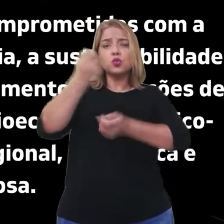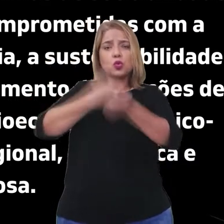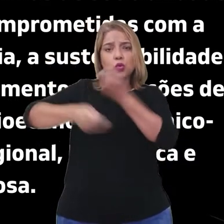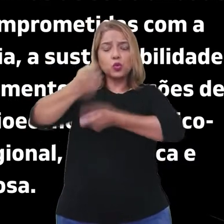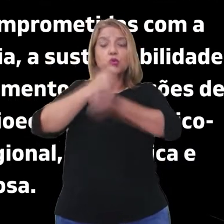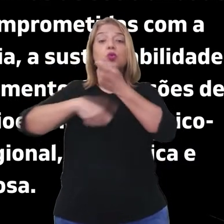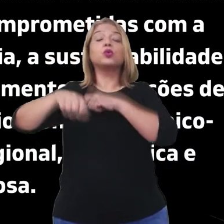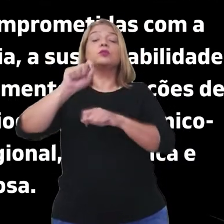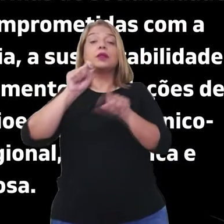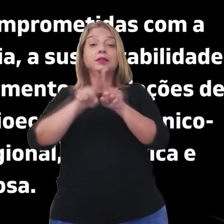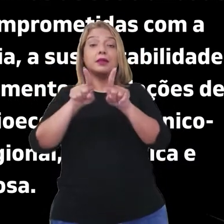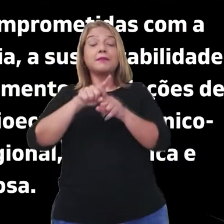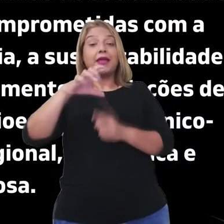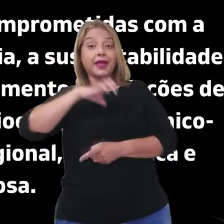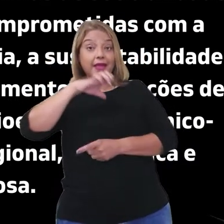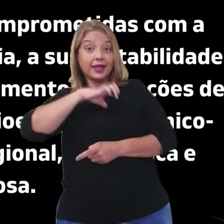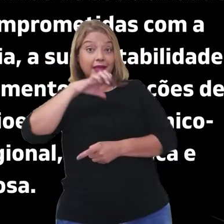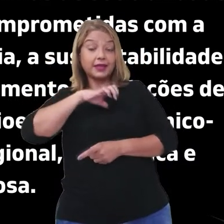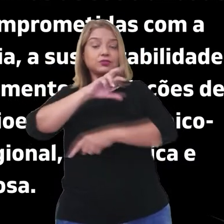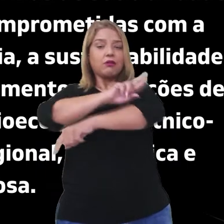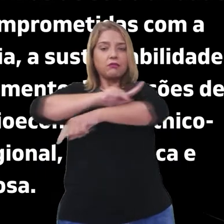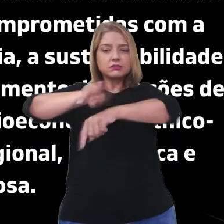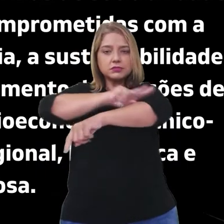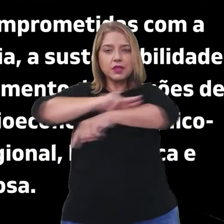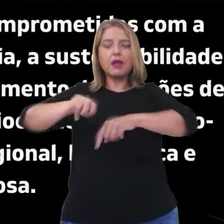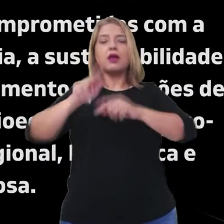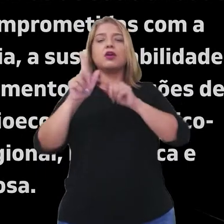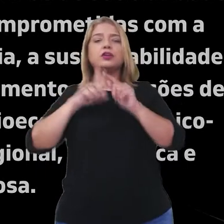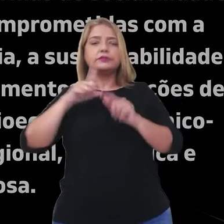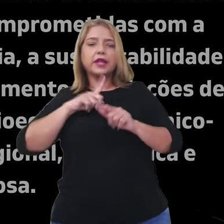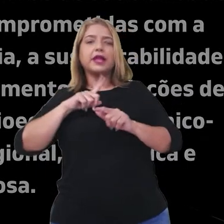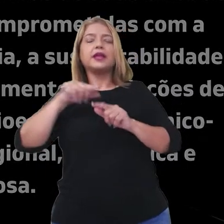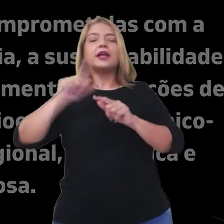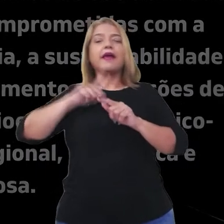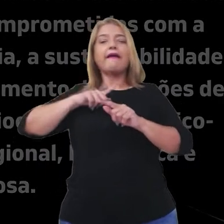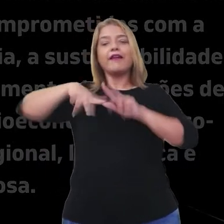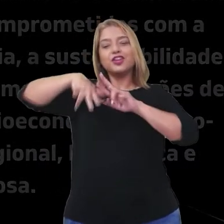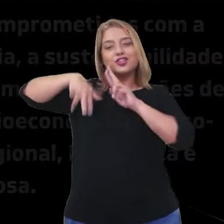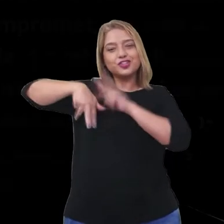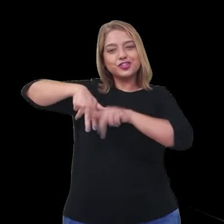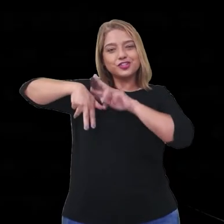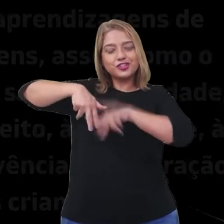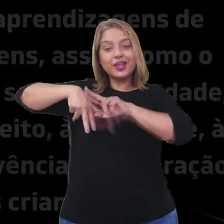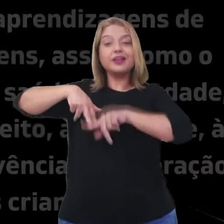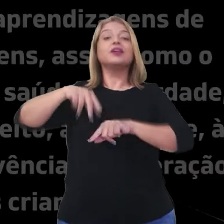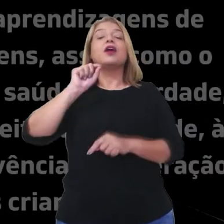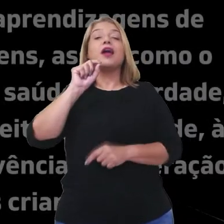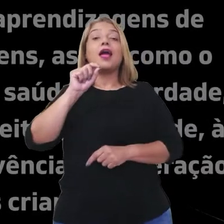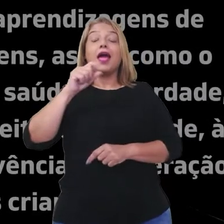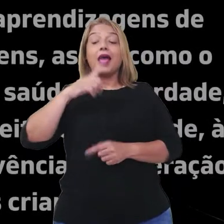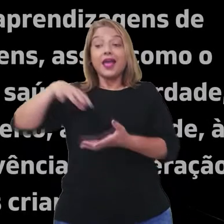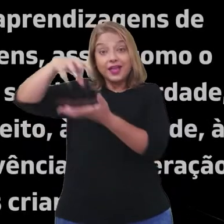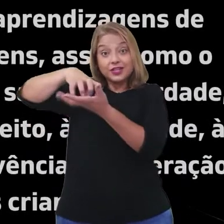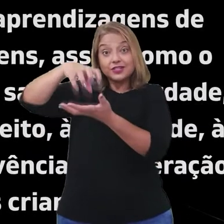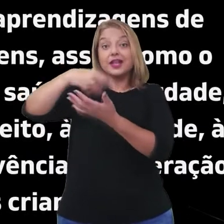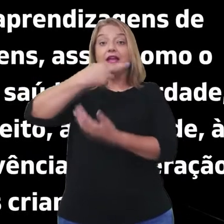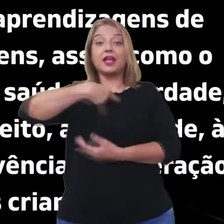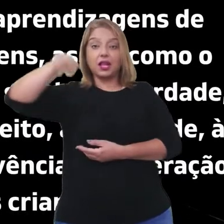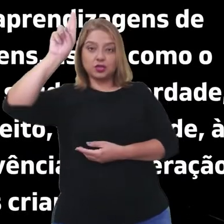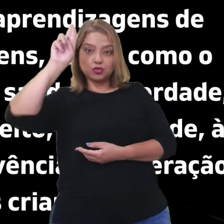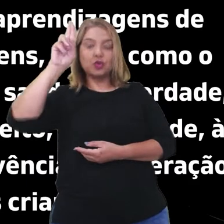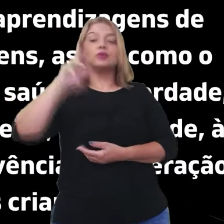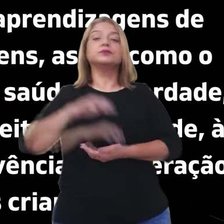étnico-racial, de gênero, regional, linguística e religiosa. Artigo 8º